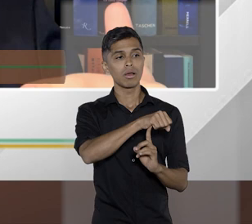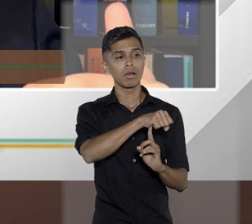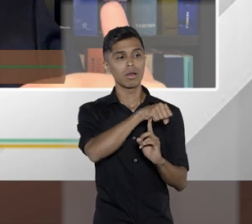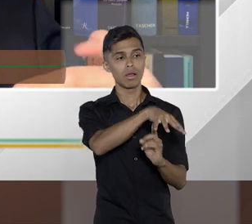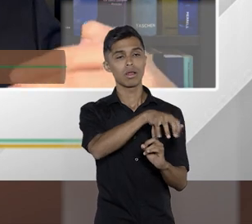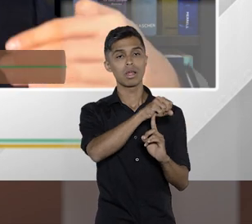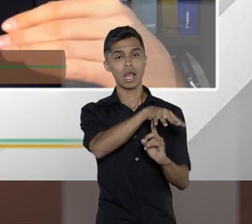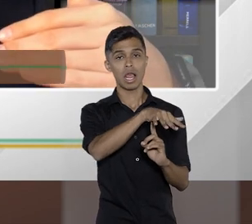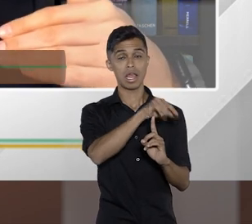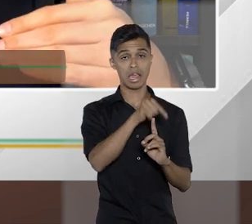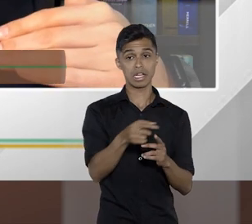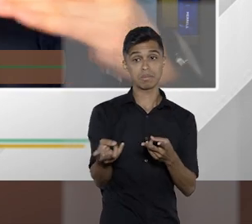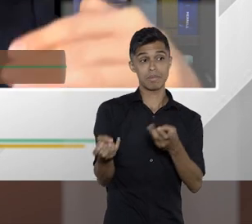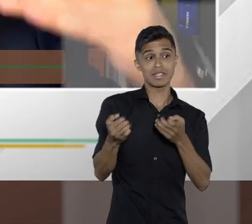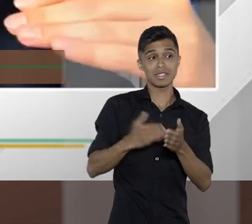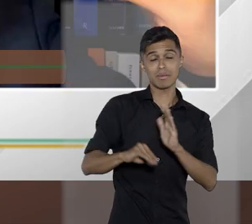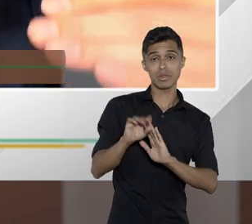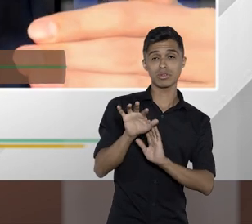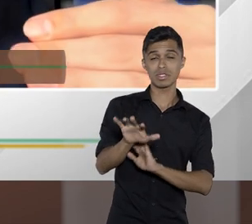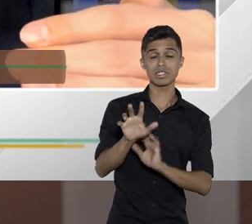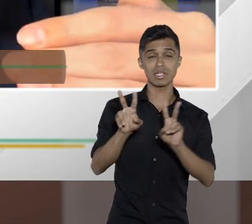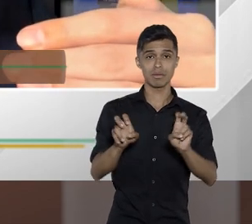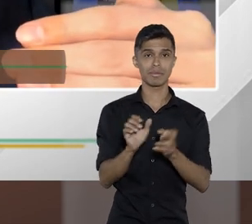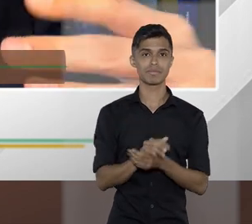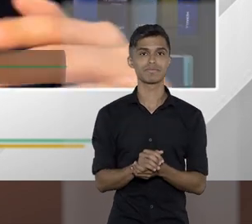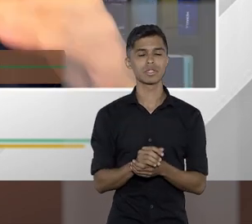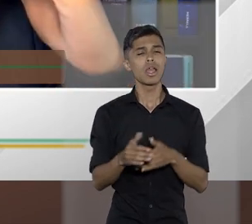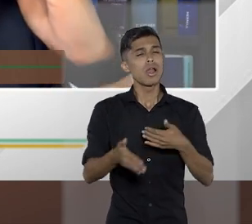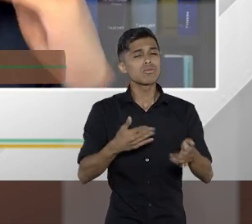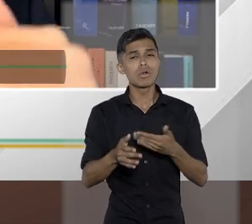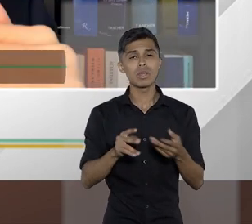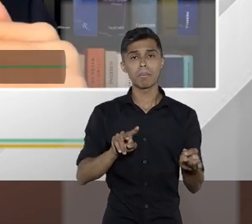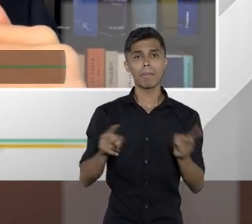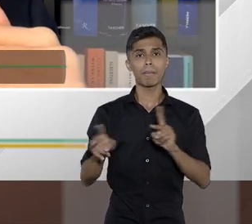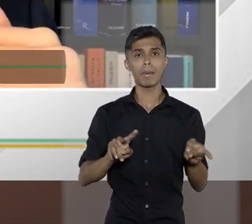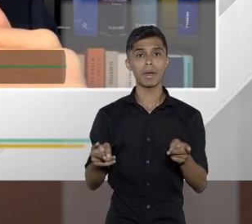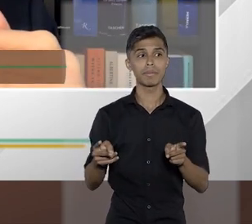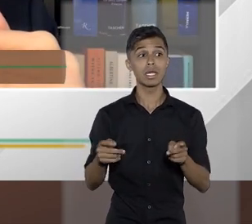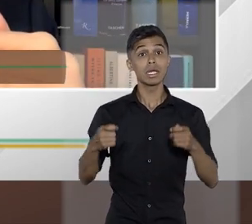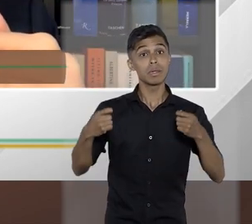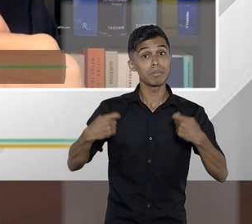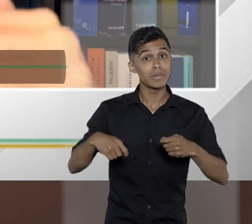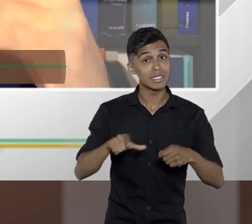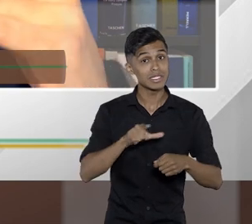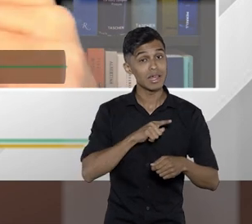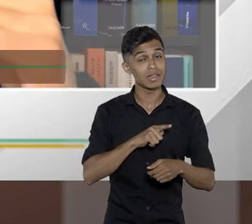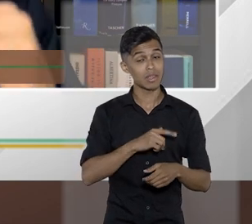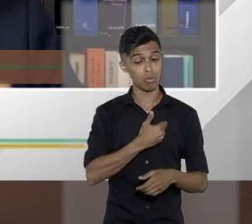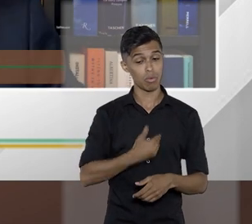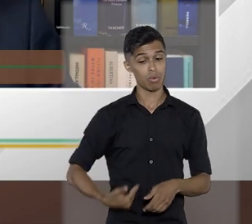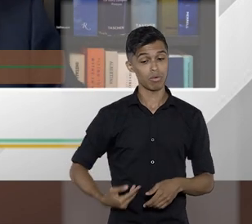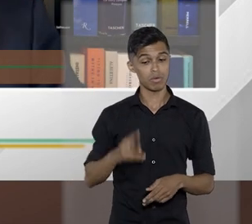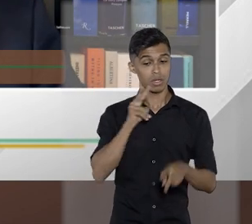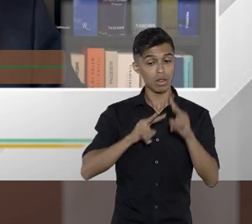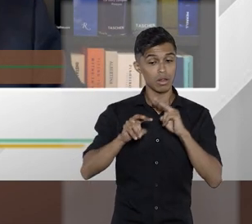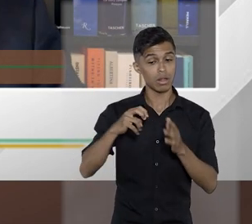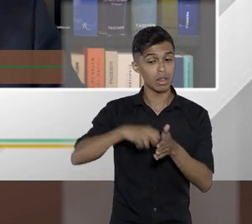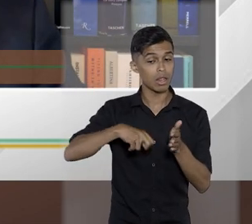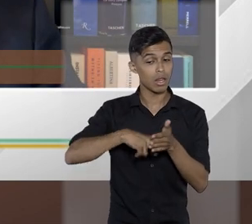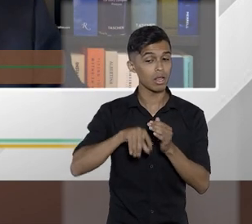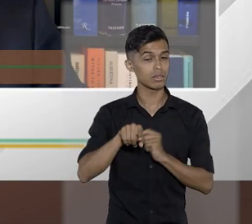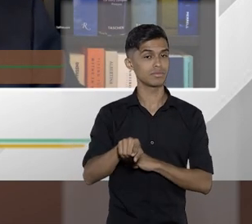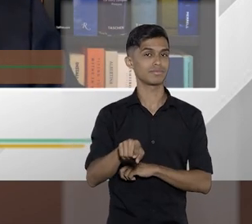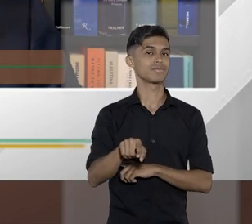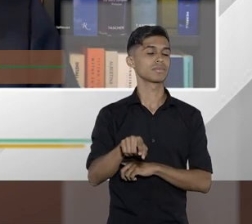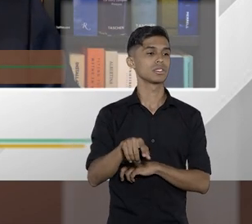Então vejam que qualquer movimentação econômica necessariamente pressupõe uma movimentação tributária.